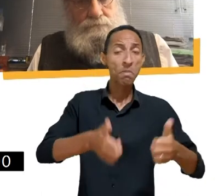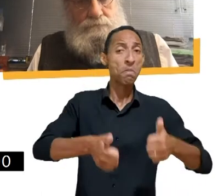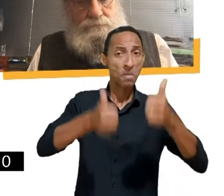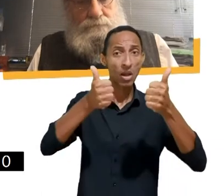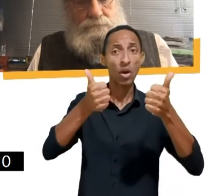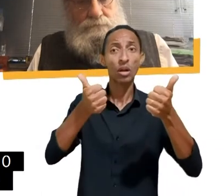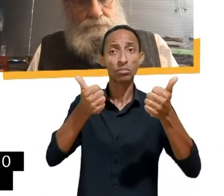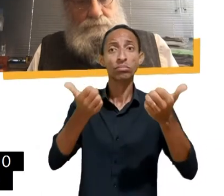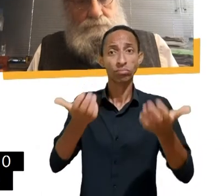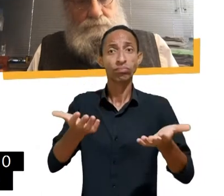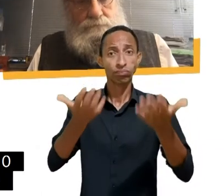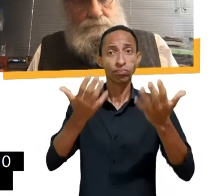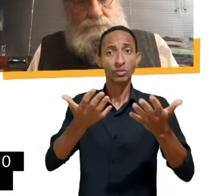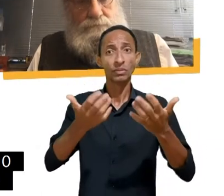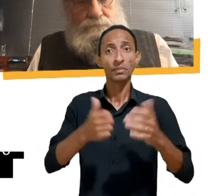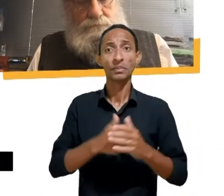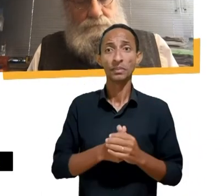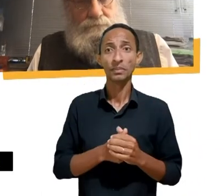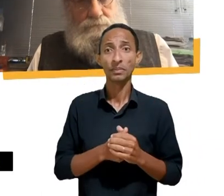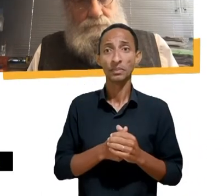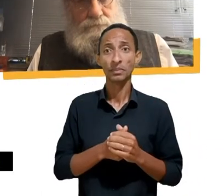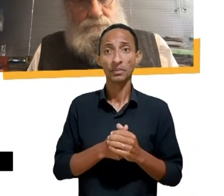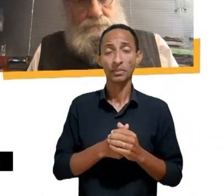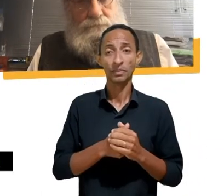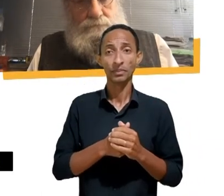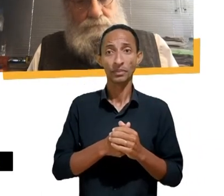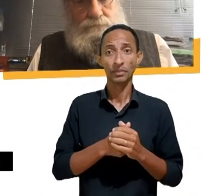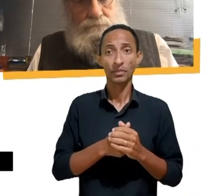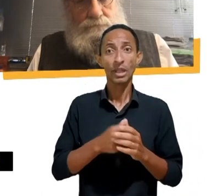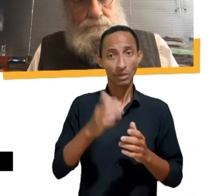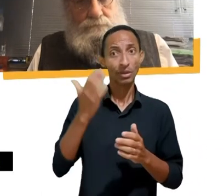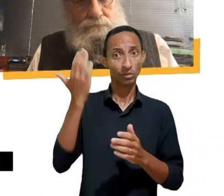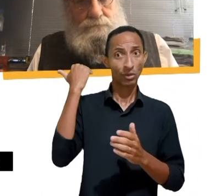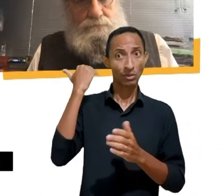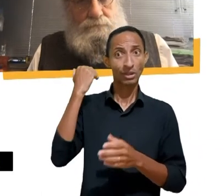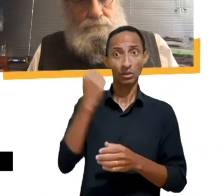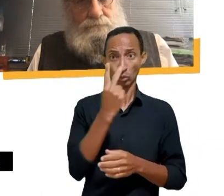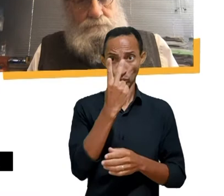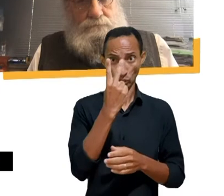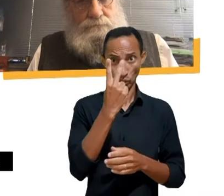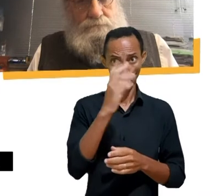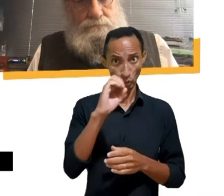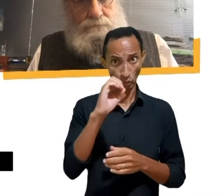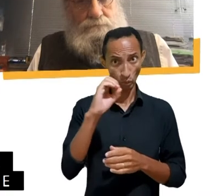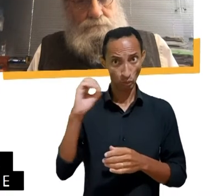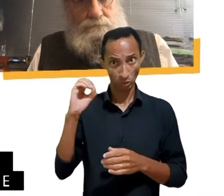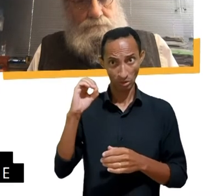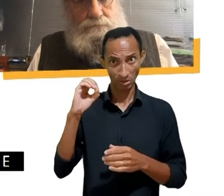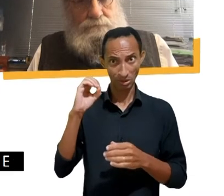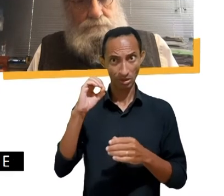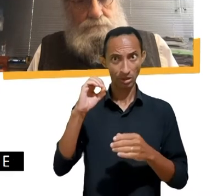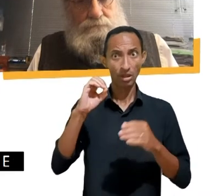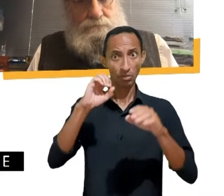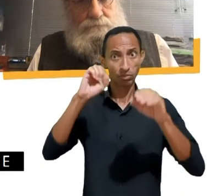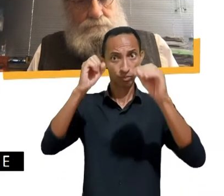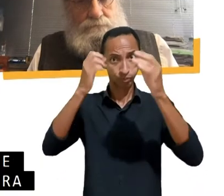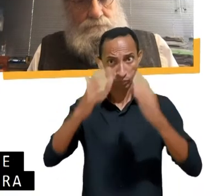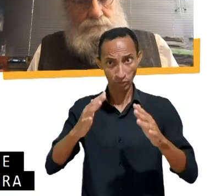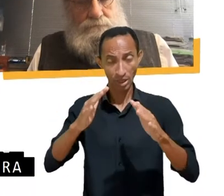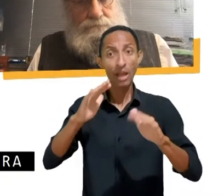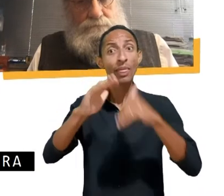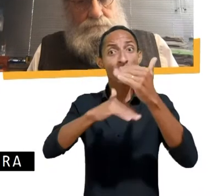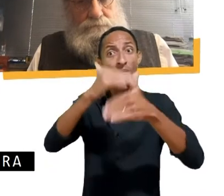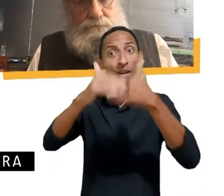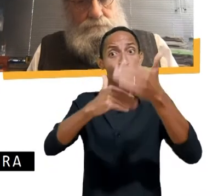quebra, da bolha de 2000. A gente teve a primeira onda, quebrou em 2000 com a bolha, depois veio a segunda onda que é o que a gente está vivendo